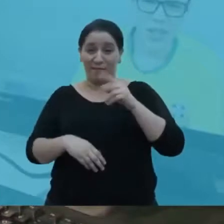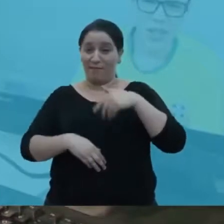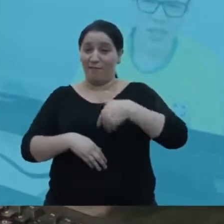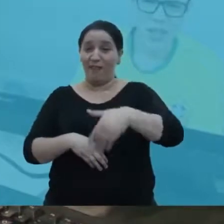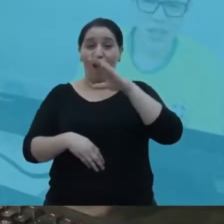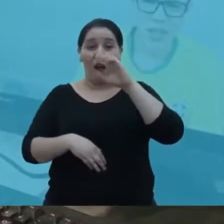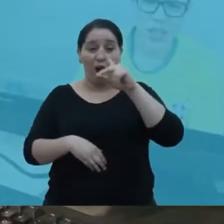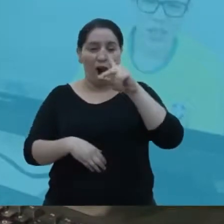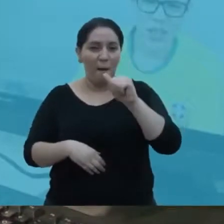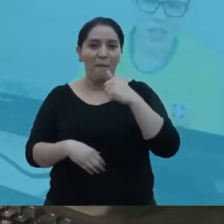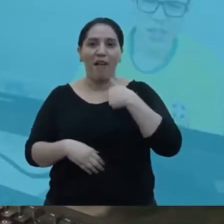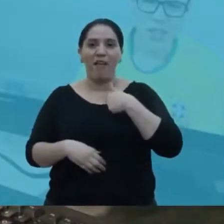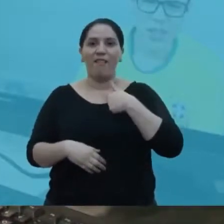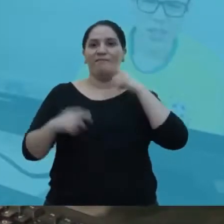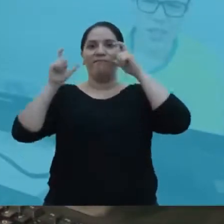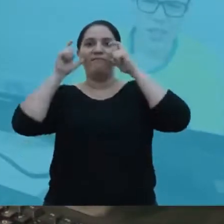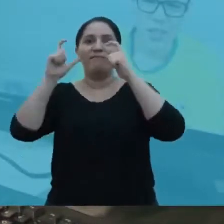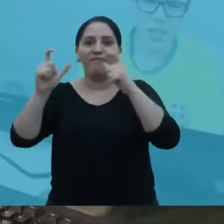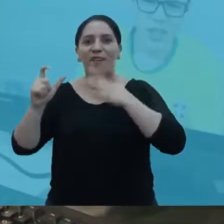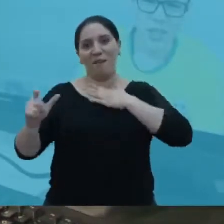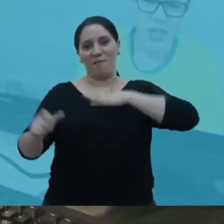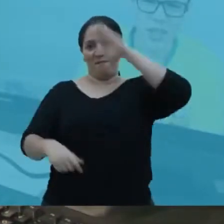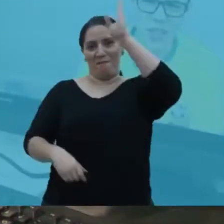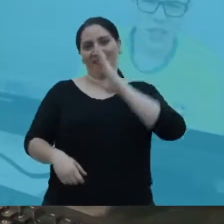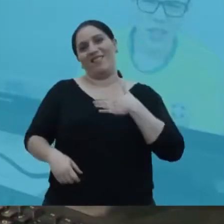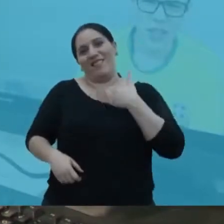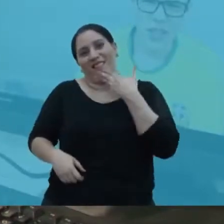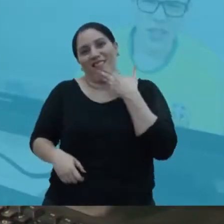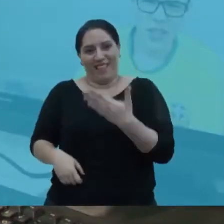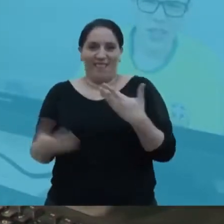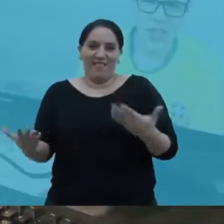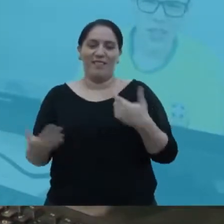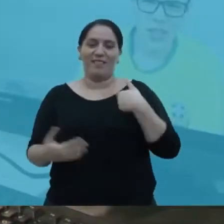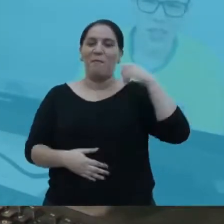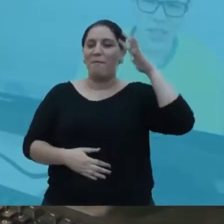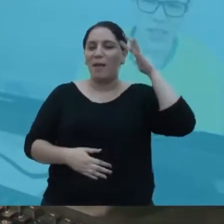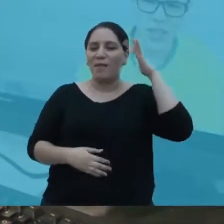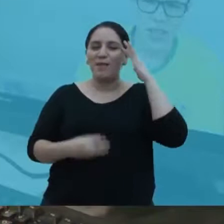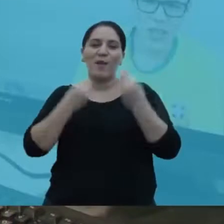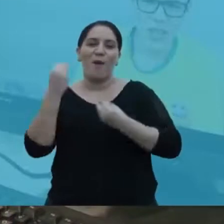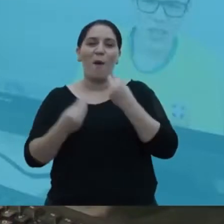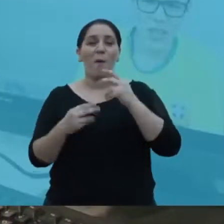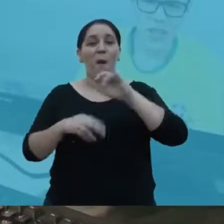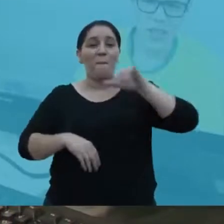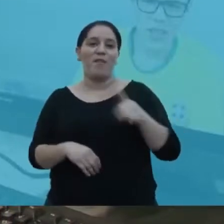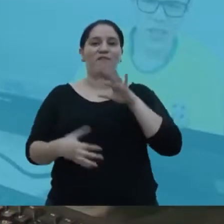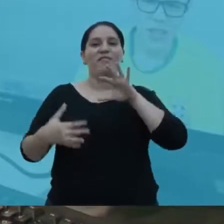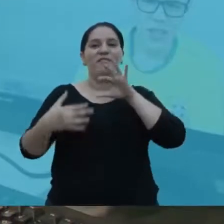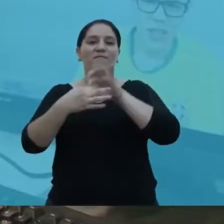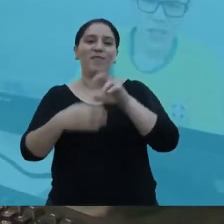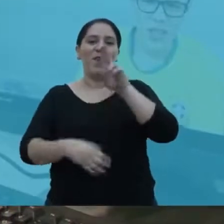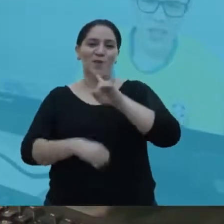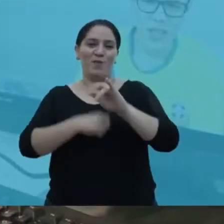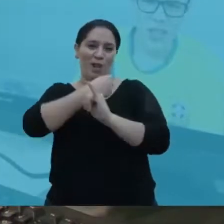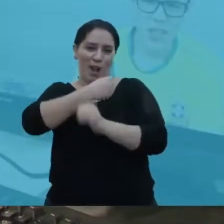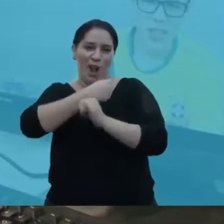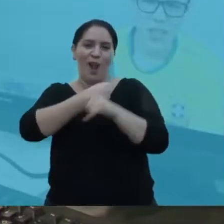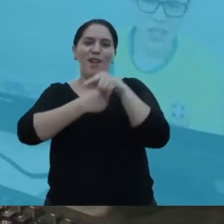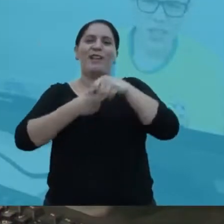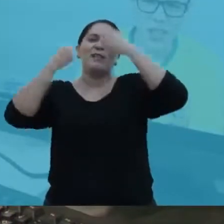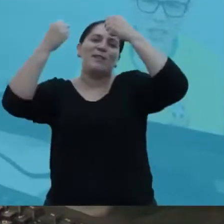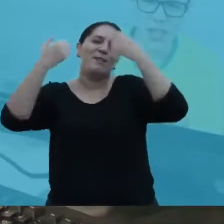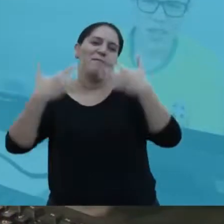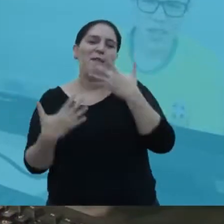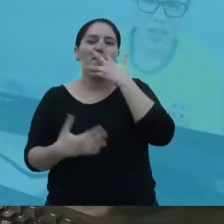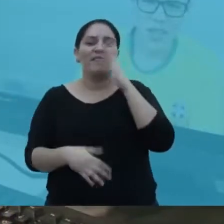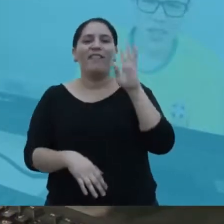quando chega na Copa, eu quero torcer para o meu país, né? Então, isso é uma coisa a se pensar, né? Acho muito legal essa coisa da crônica, de fazer